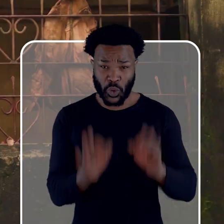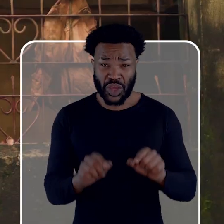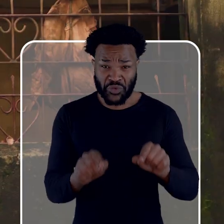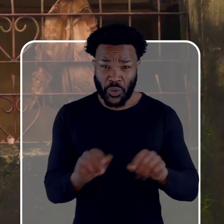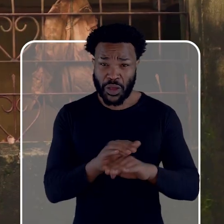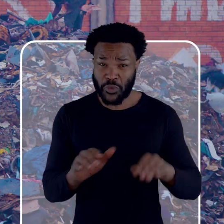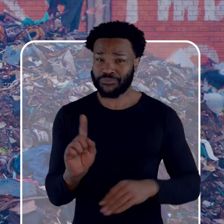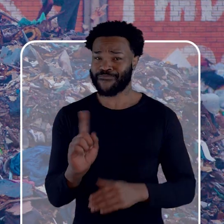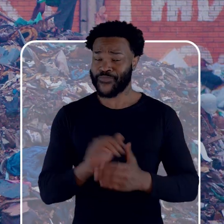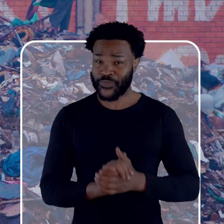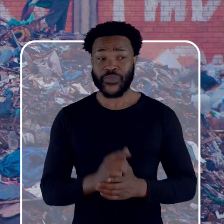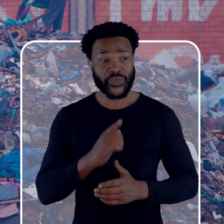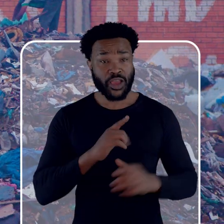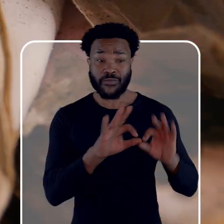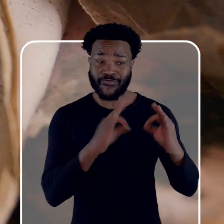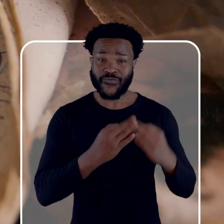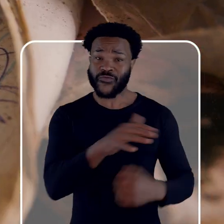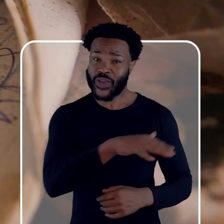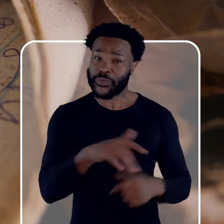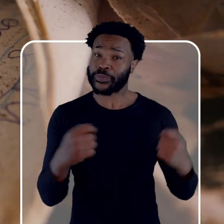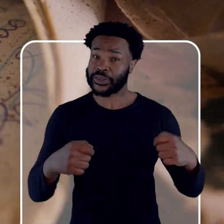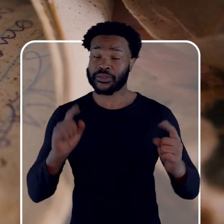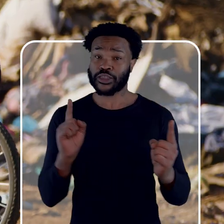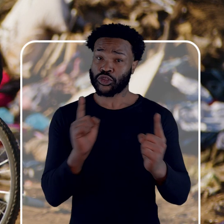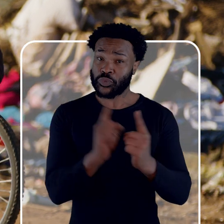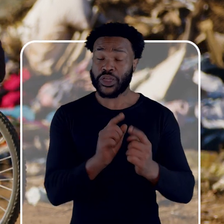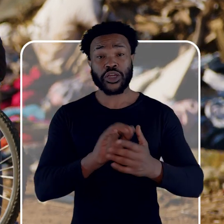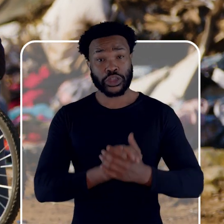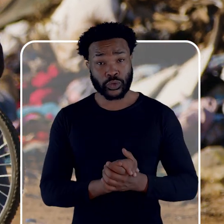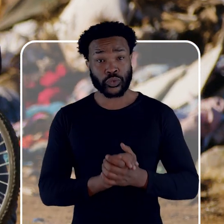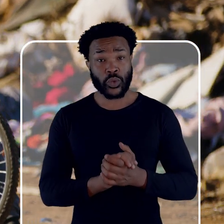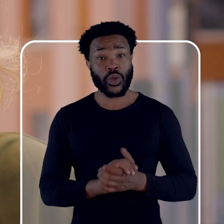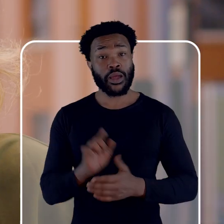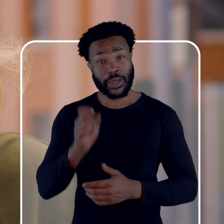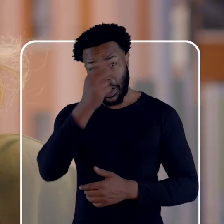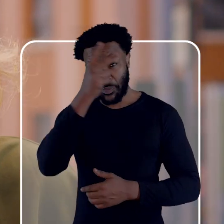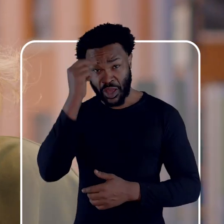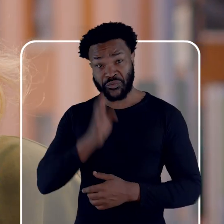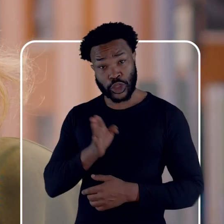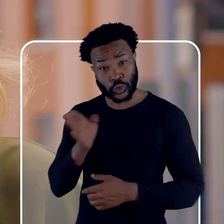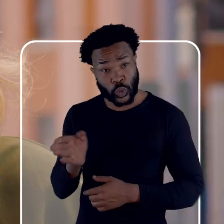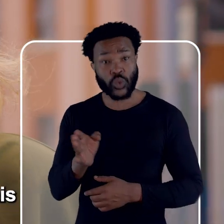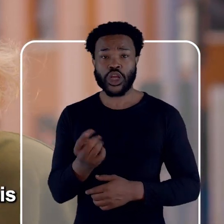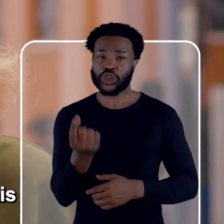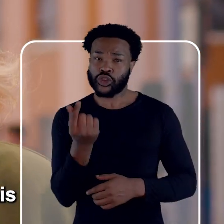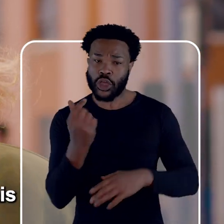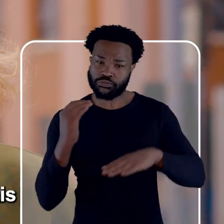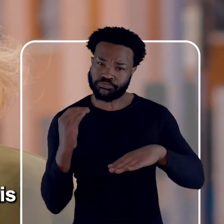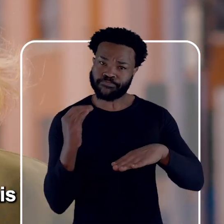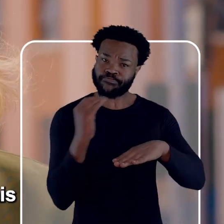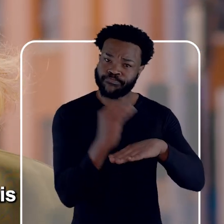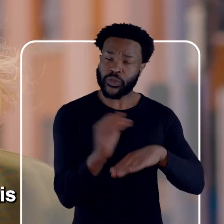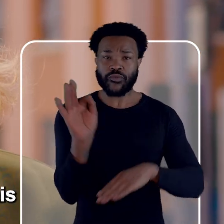Mas a tragédia não acabou. Há muitas famílias que precisam de atendimento. Eu vou garantir na prefeitura que